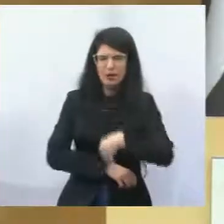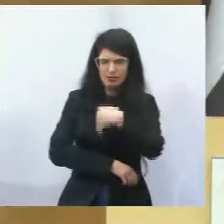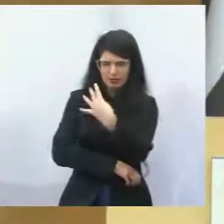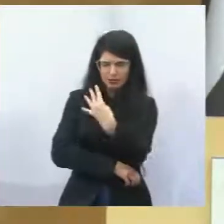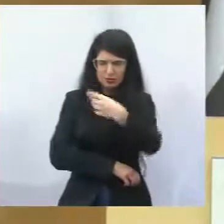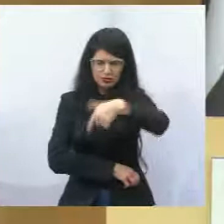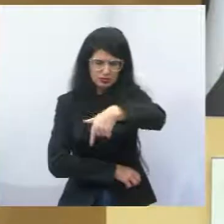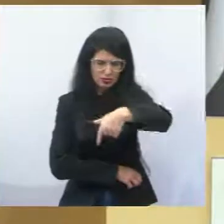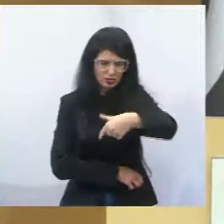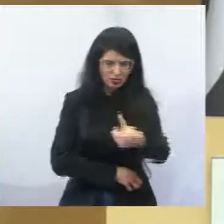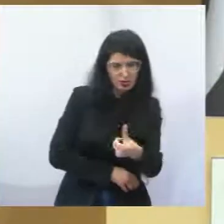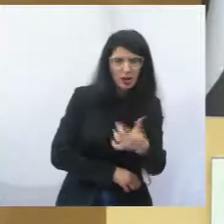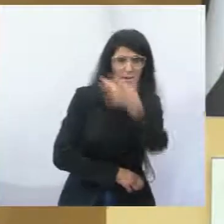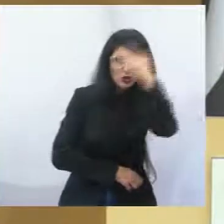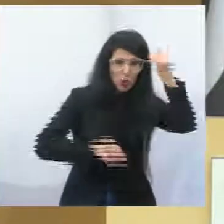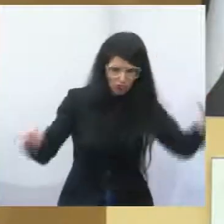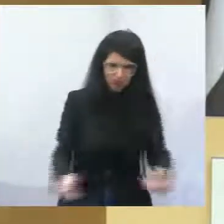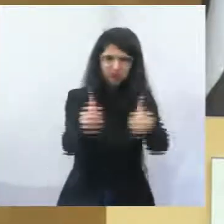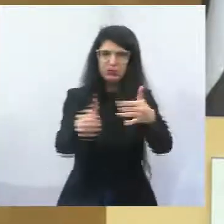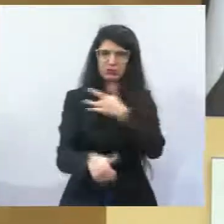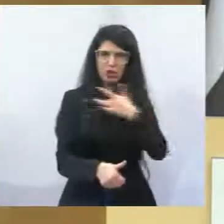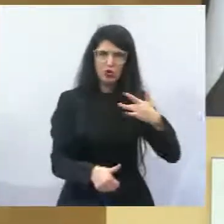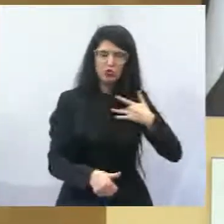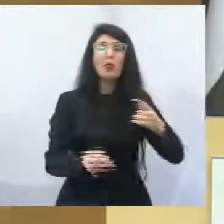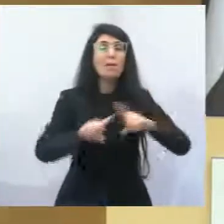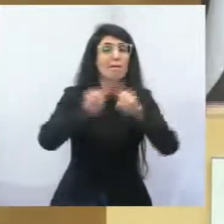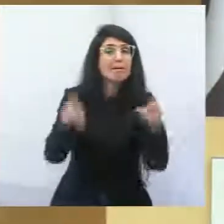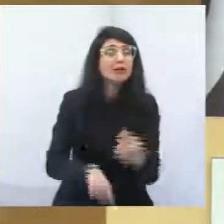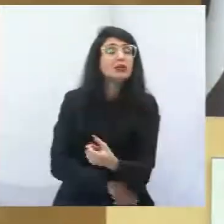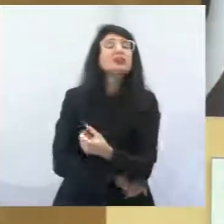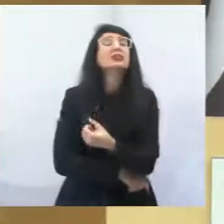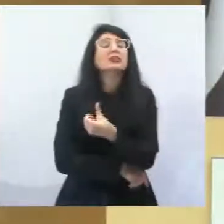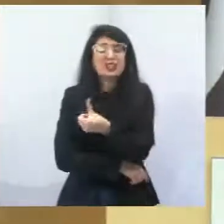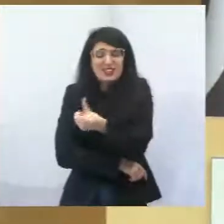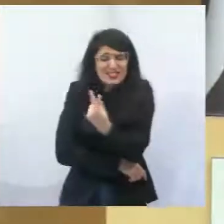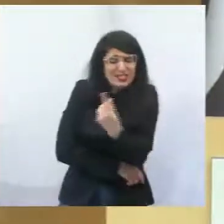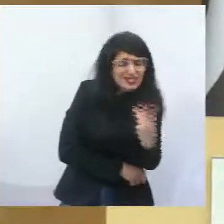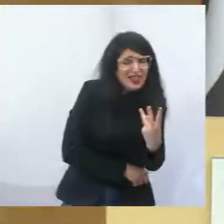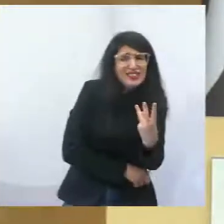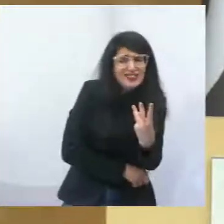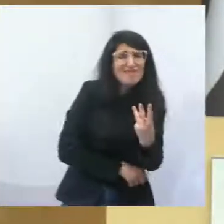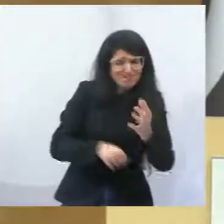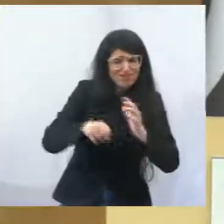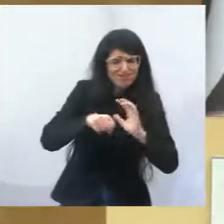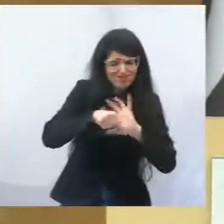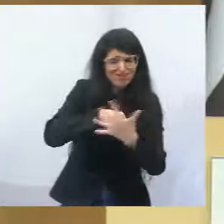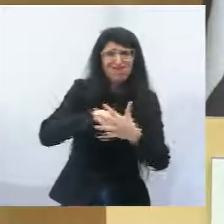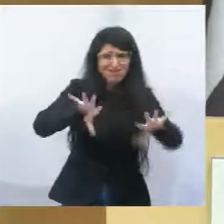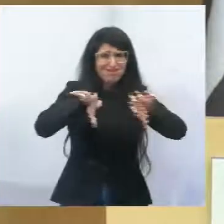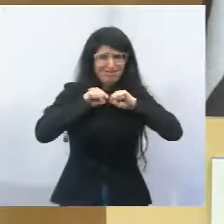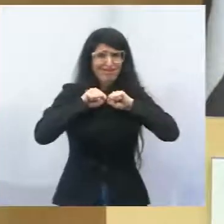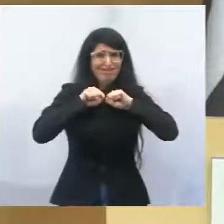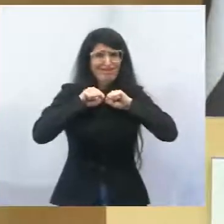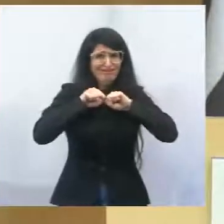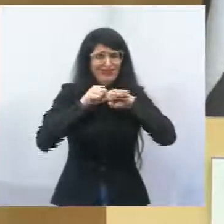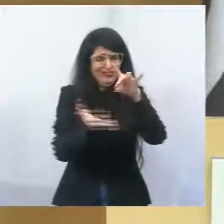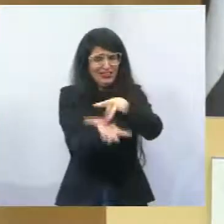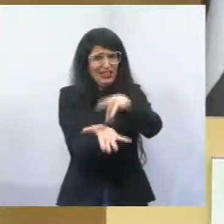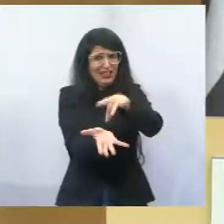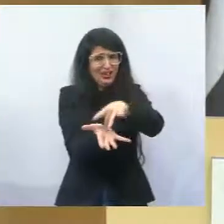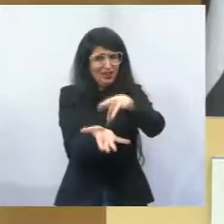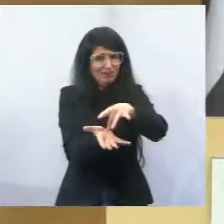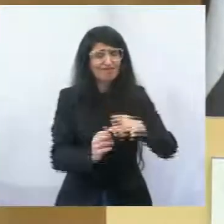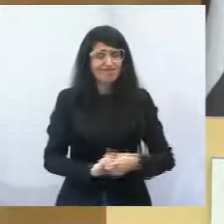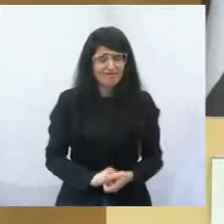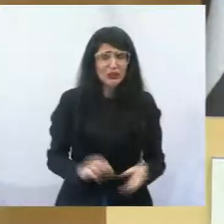476 recuperados e 713 casos confirmados. Estamos num momento